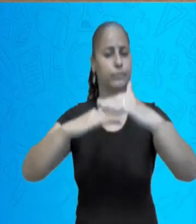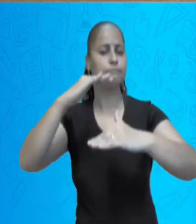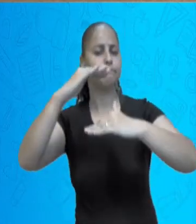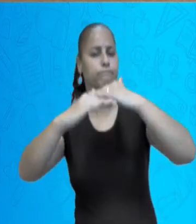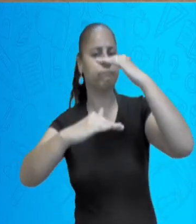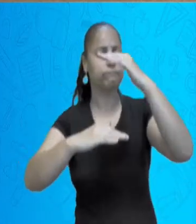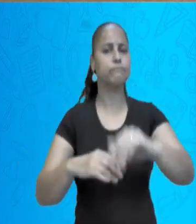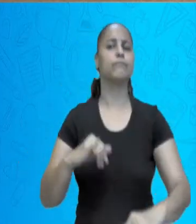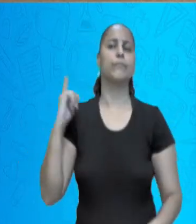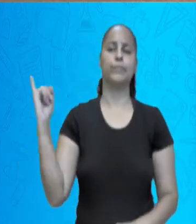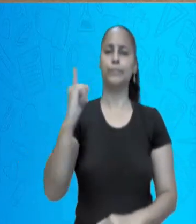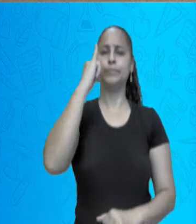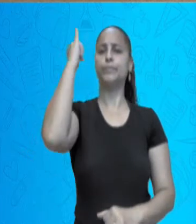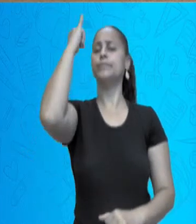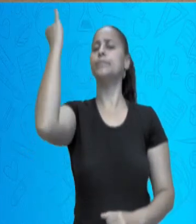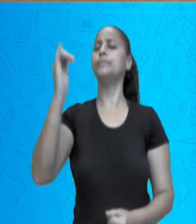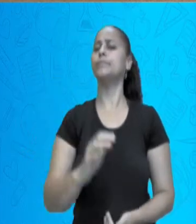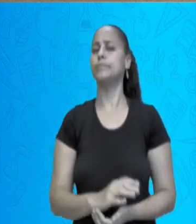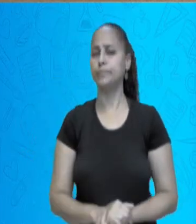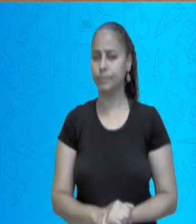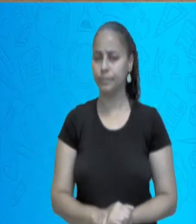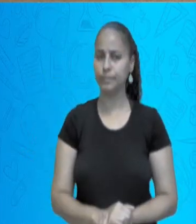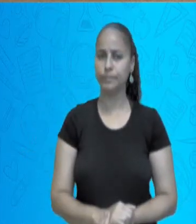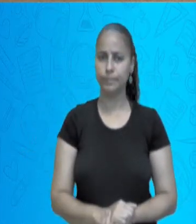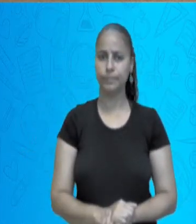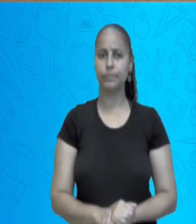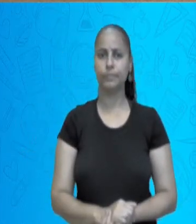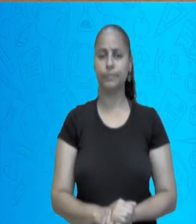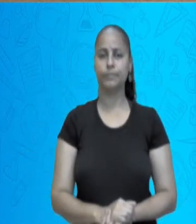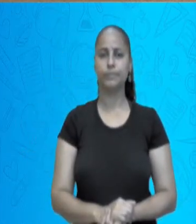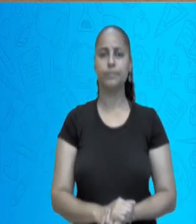ele foi muito, mas muito importante.